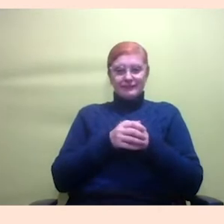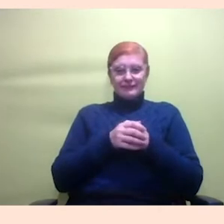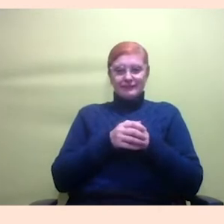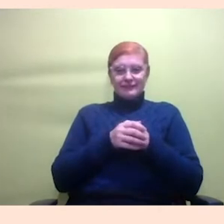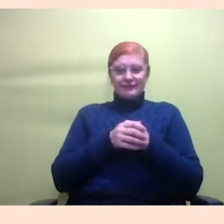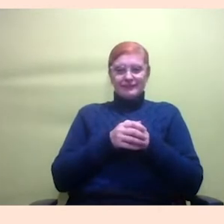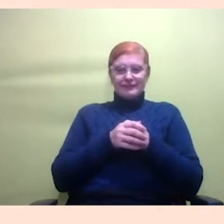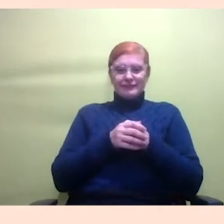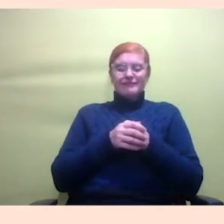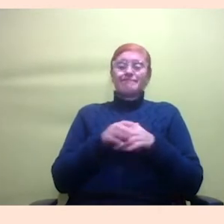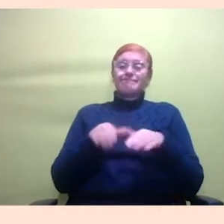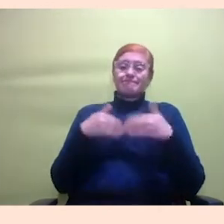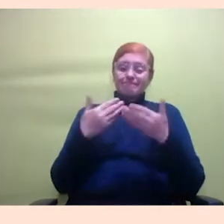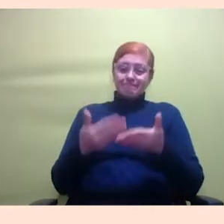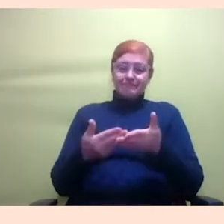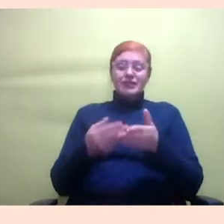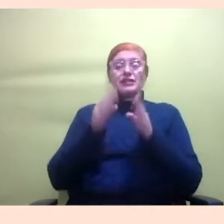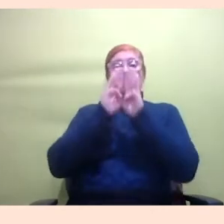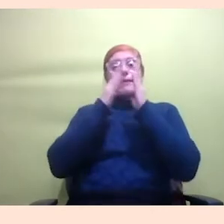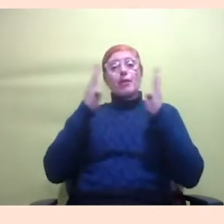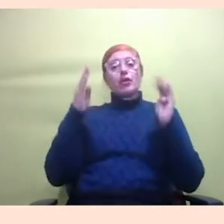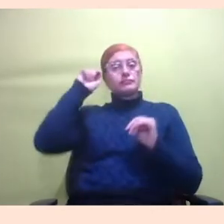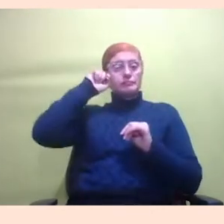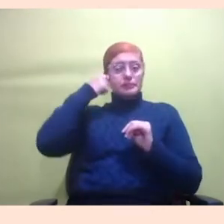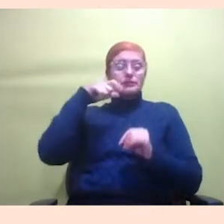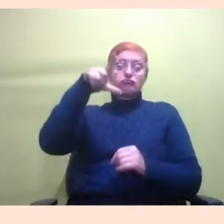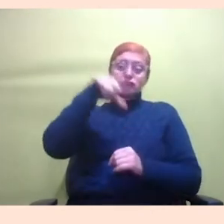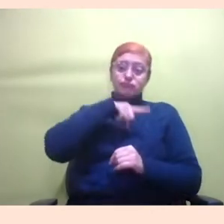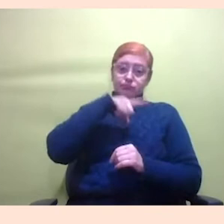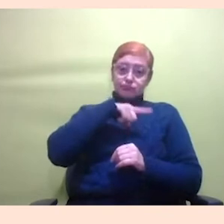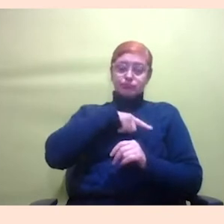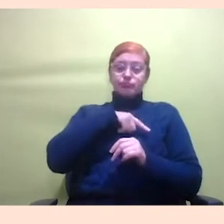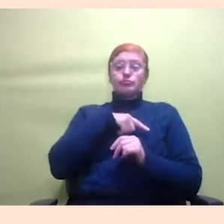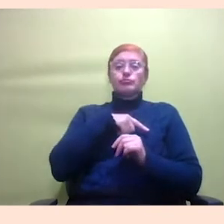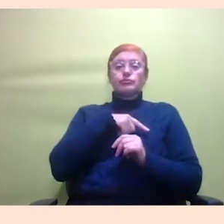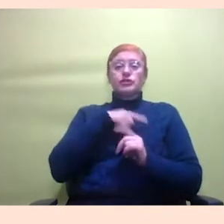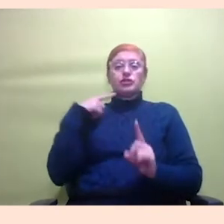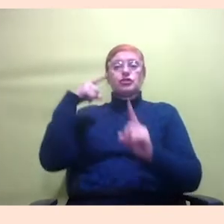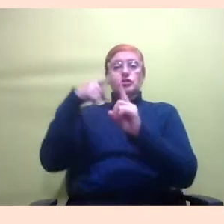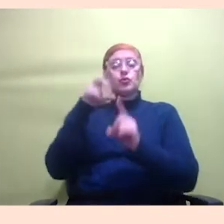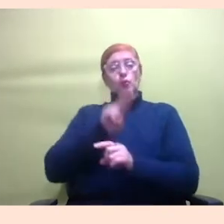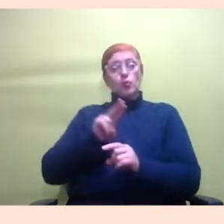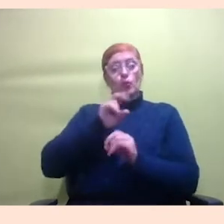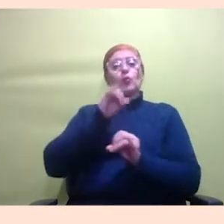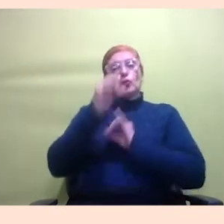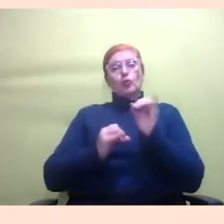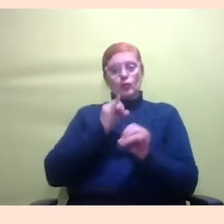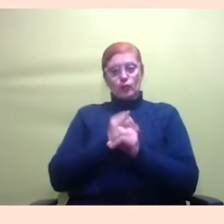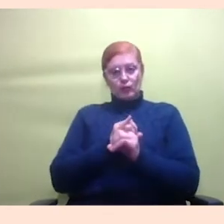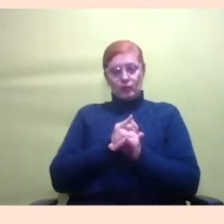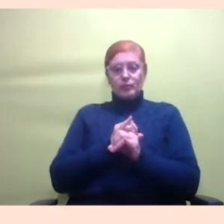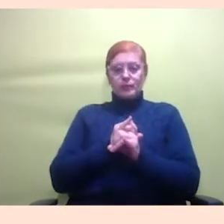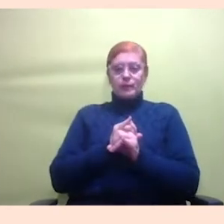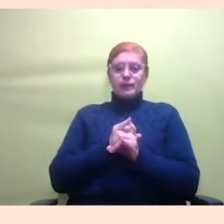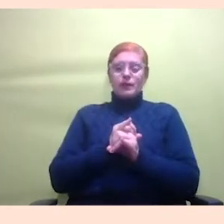Então, no Bíblia Preta a gente tem essa questão do uso da internet. Inclusive, assim, o ano...